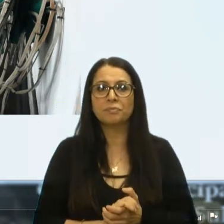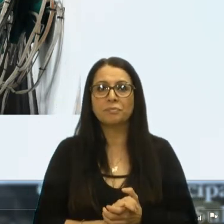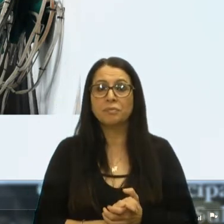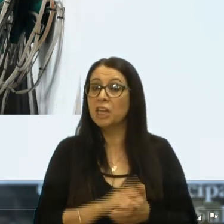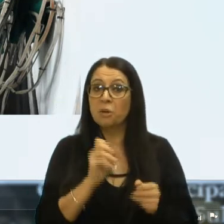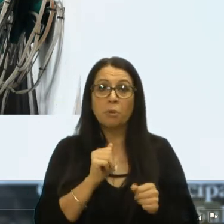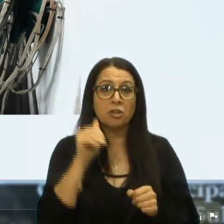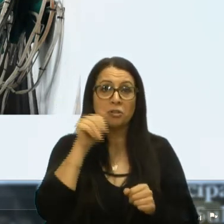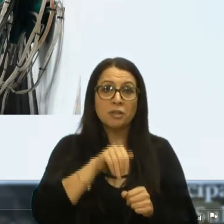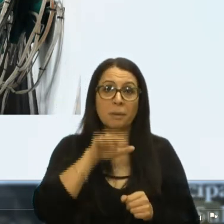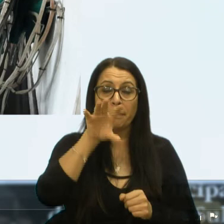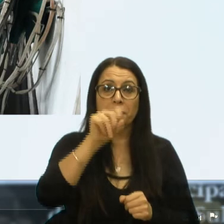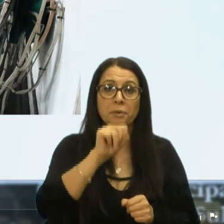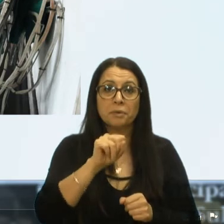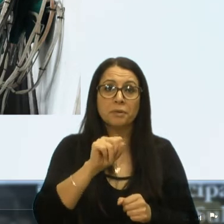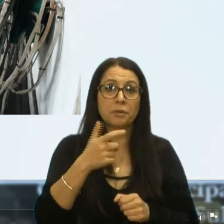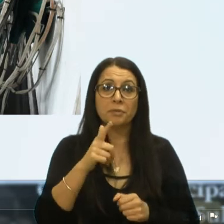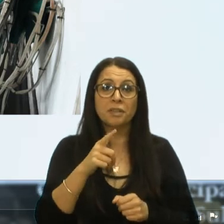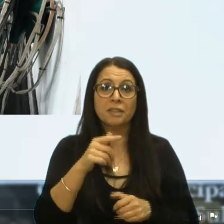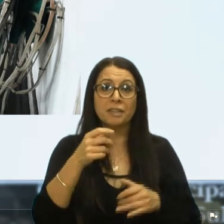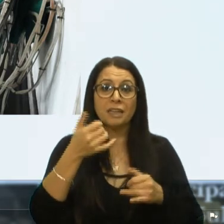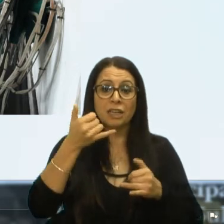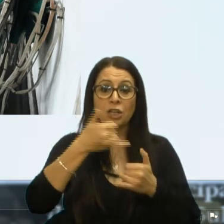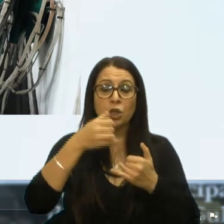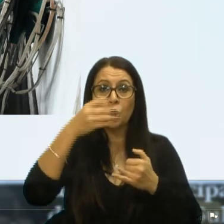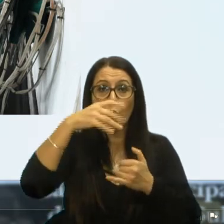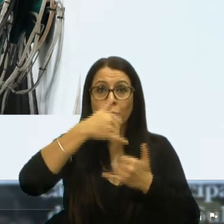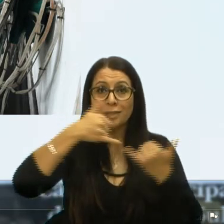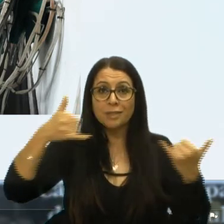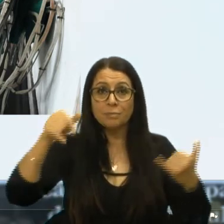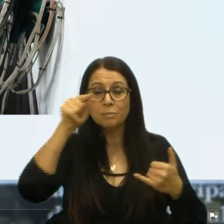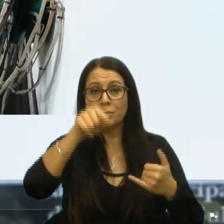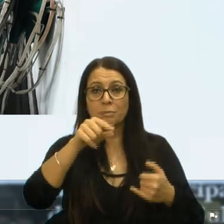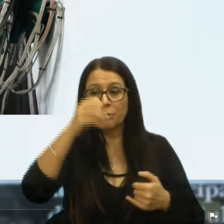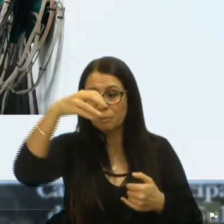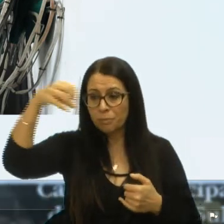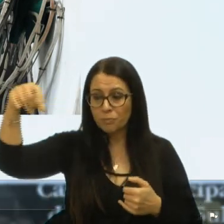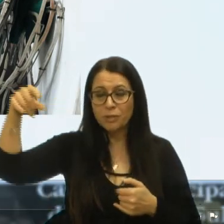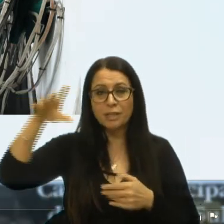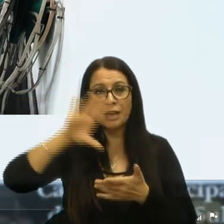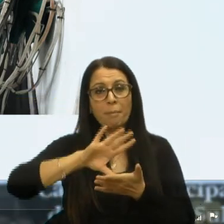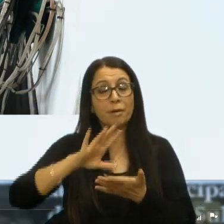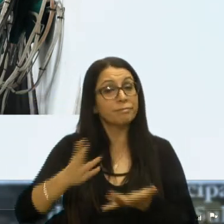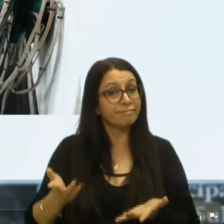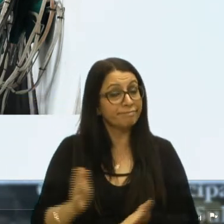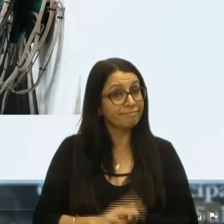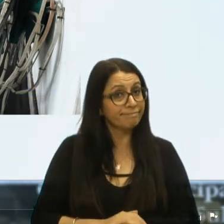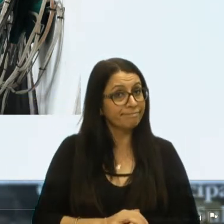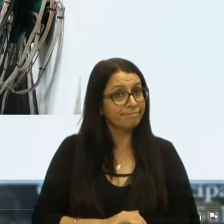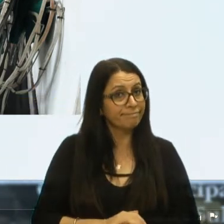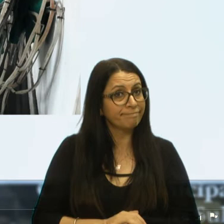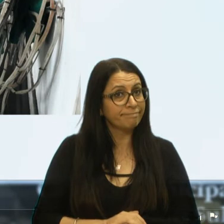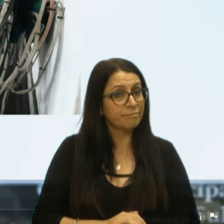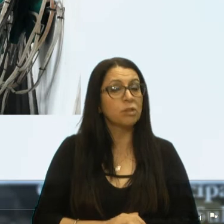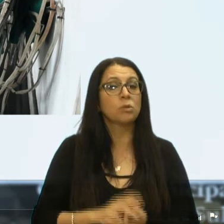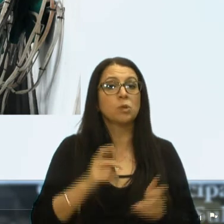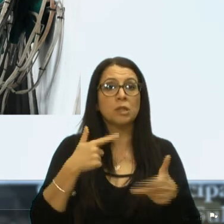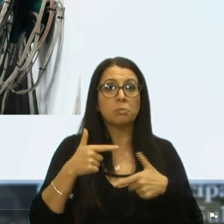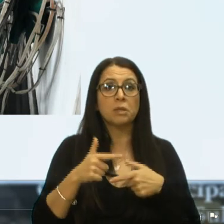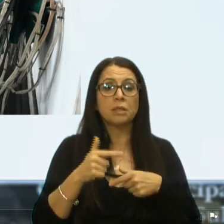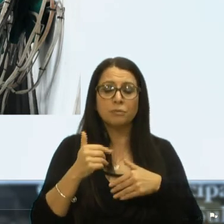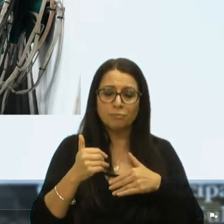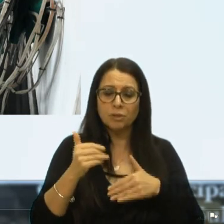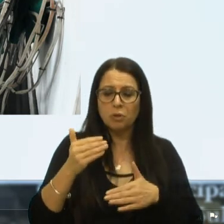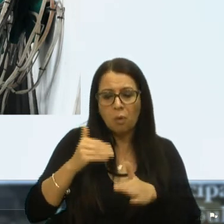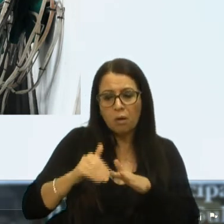ir lá dentro retirar. Não teve nem ponto de luz, nem nada para colocar iluminação na praça. Então estamos trabalhando com passos para